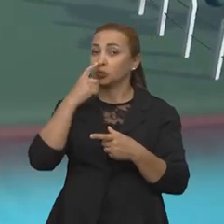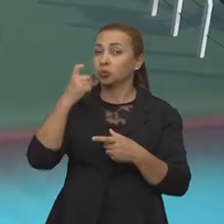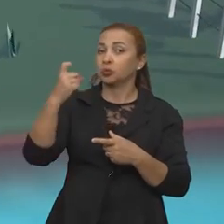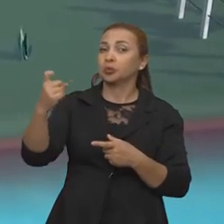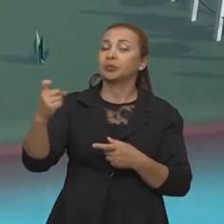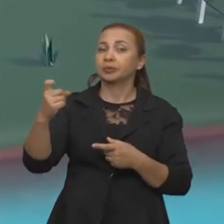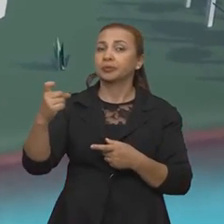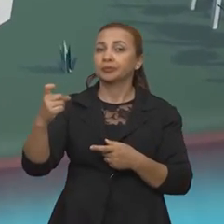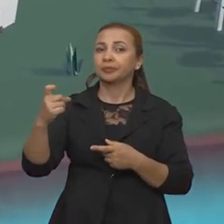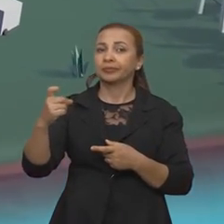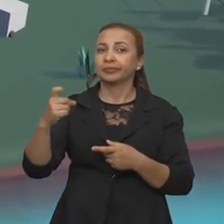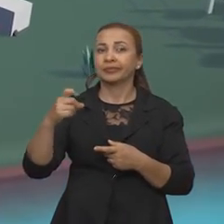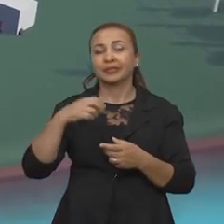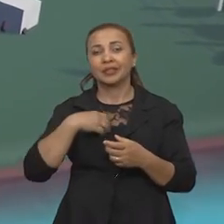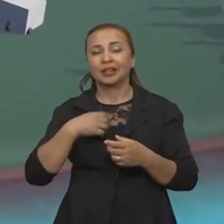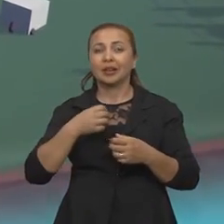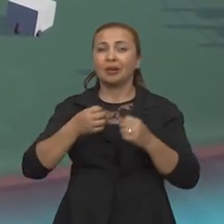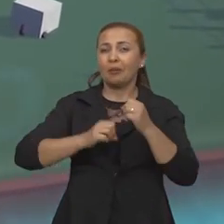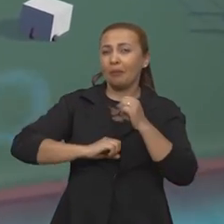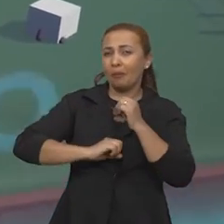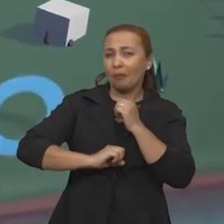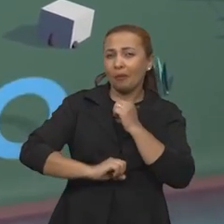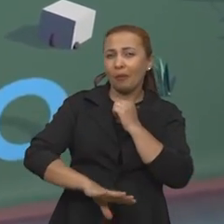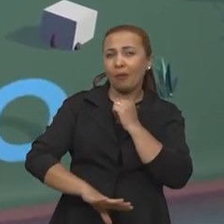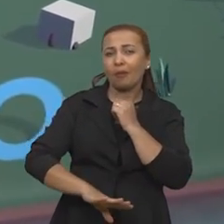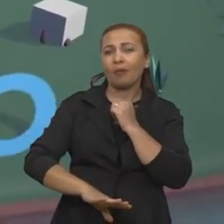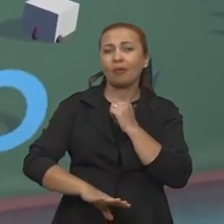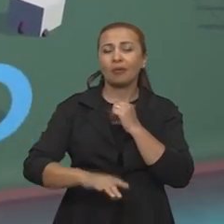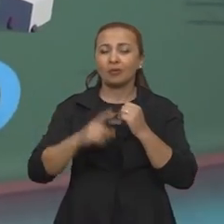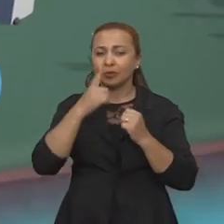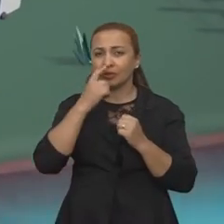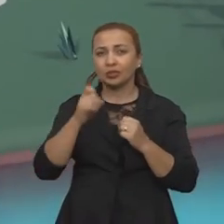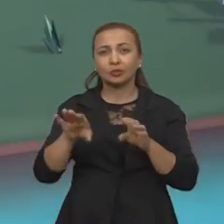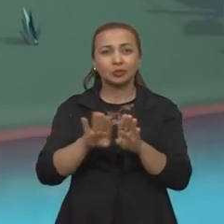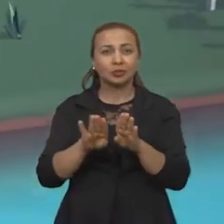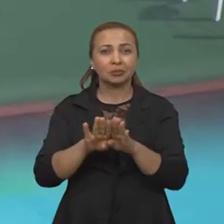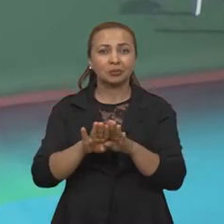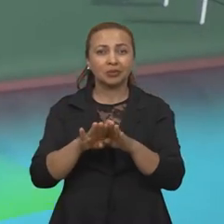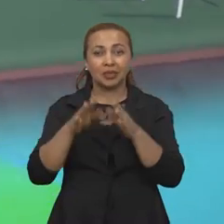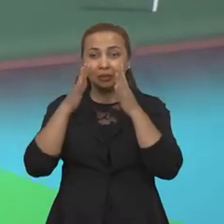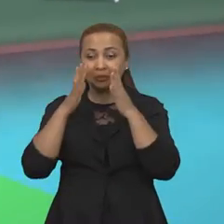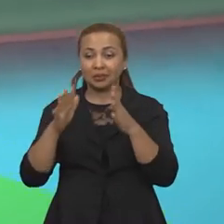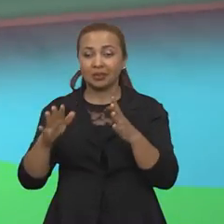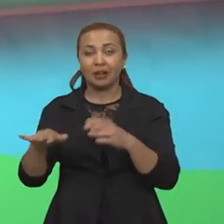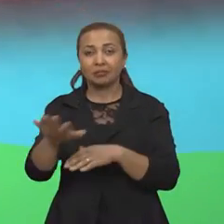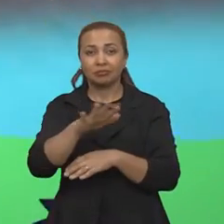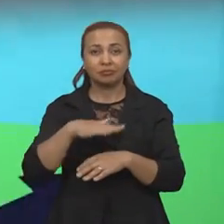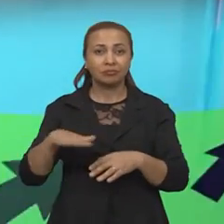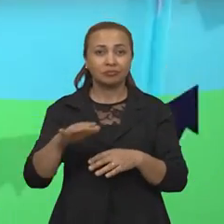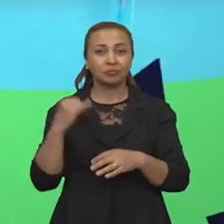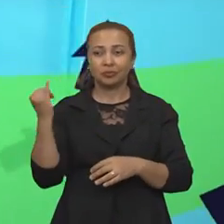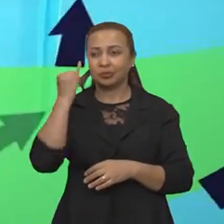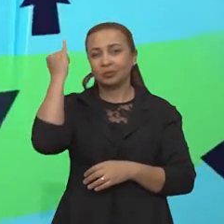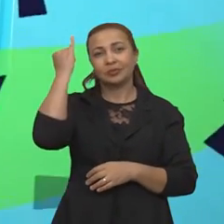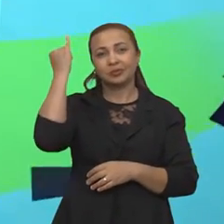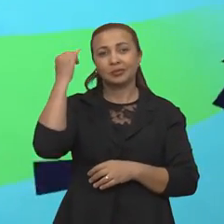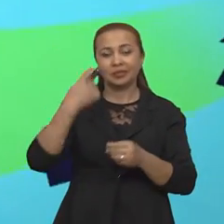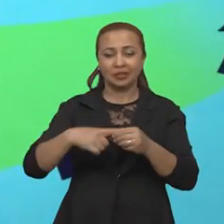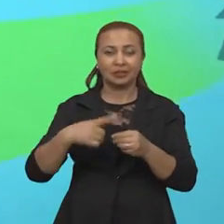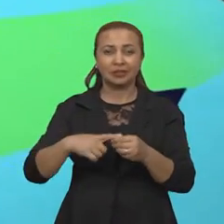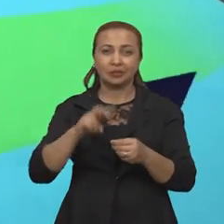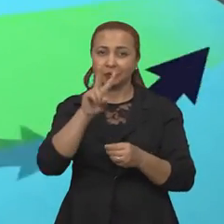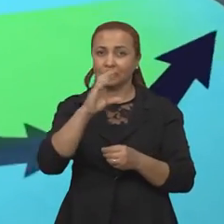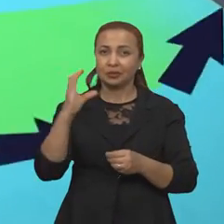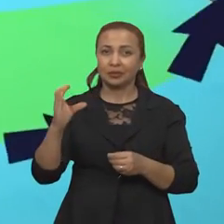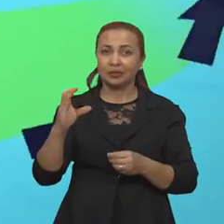lençol, principalmente por colisformes fecais, lixo. A chama a atenção também de algumas áreas importantes na cidade de Vitória do